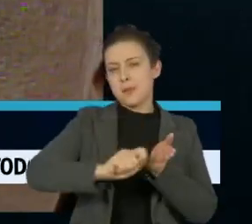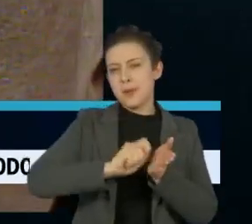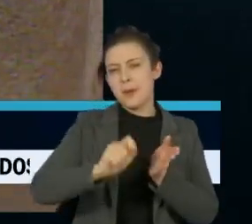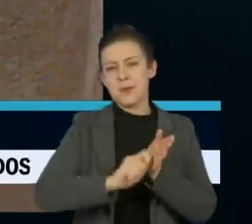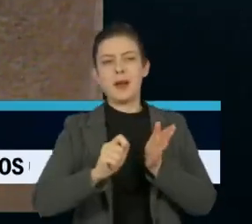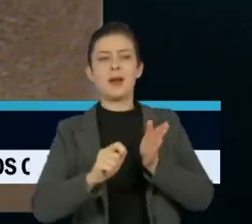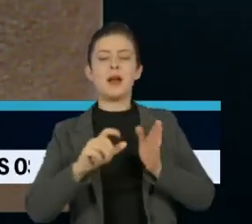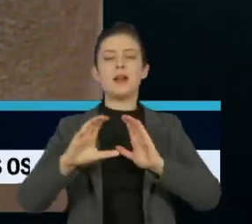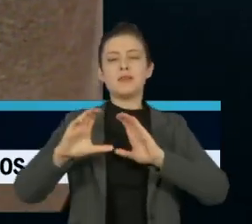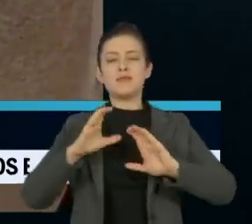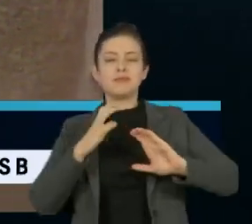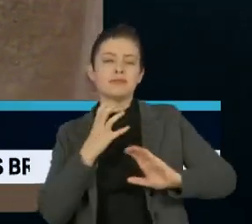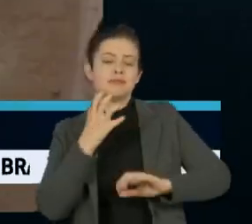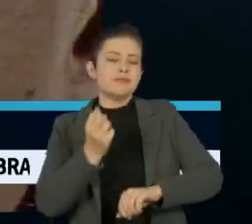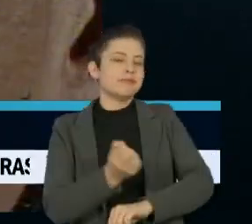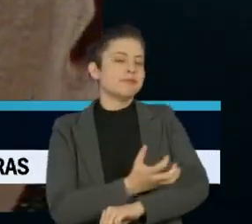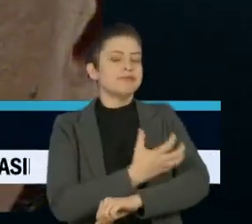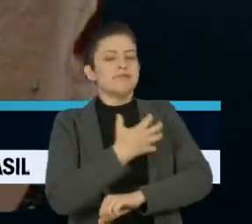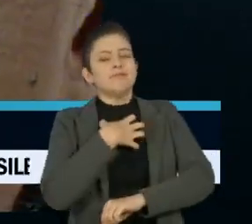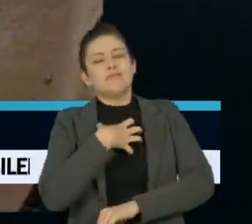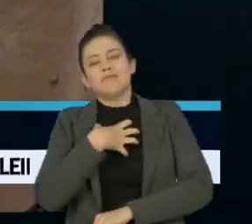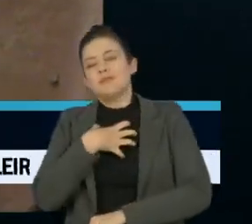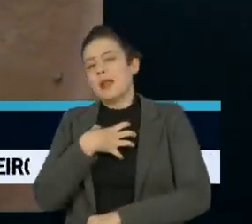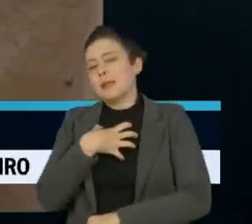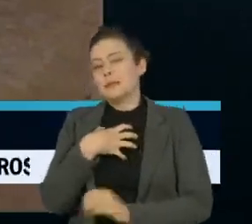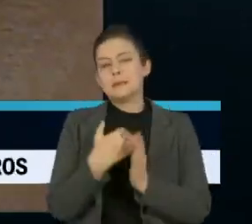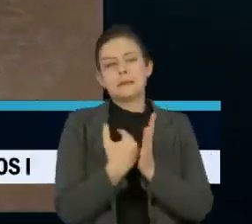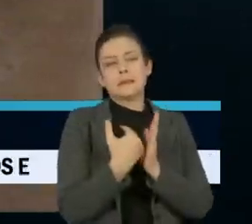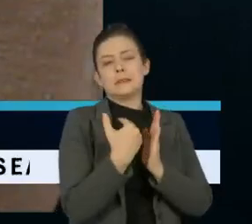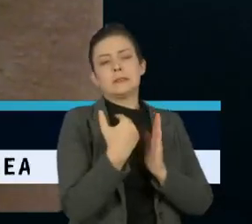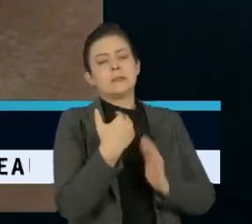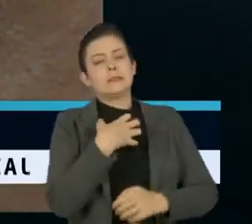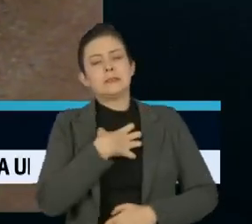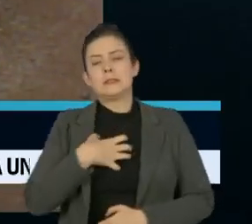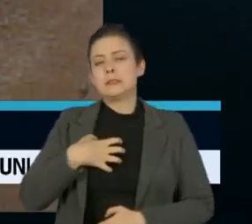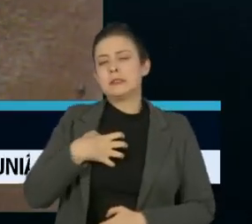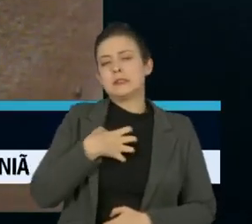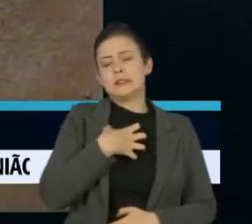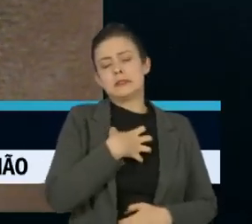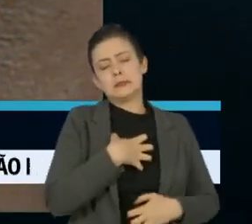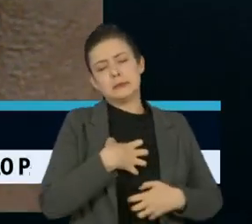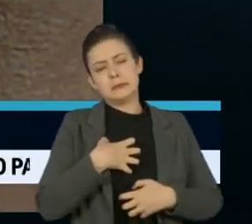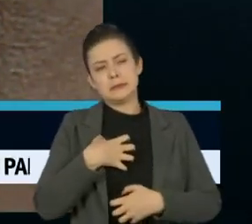Sentimental Demais. Sentimental eu sou